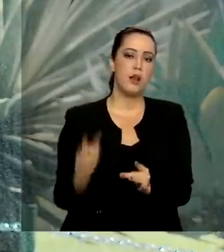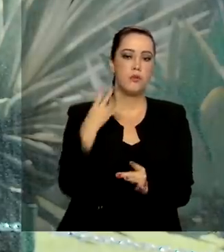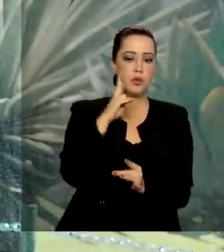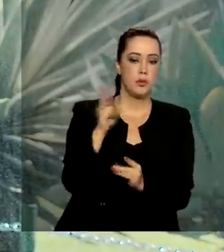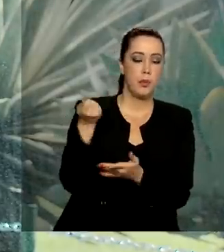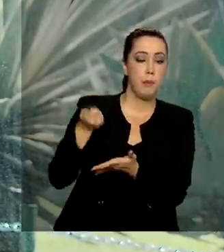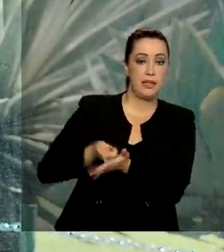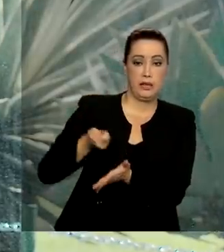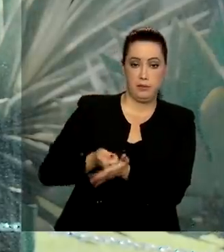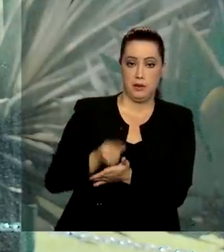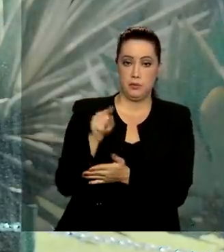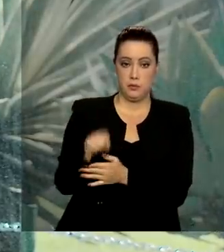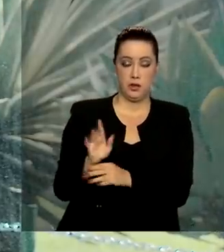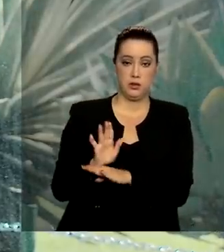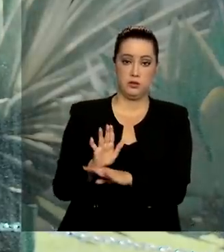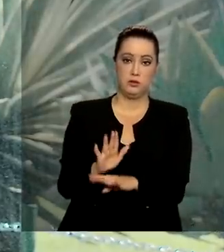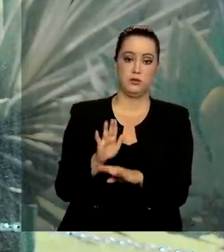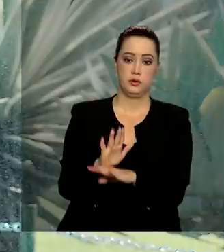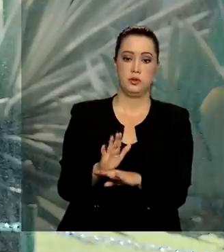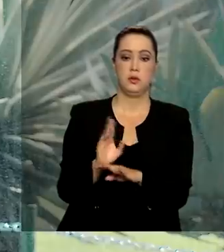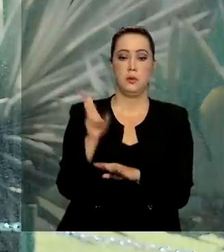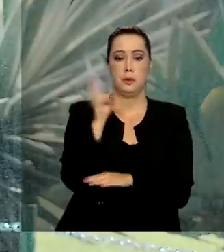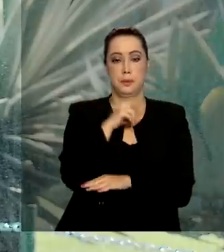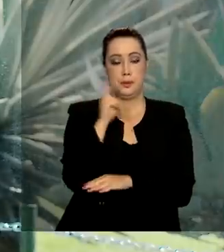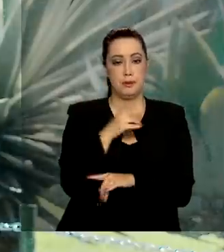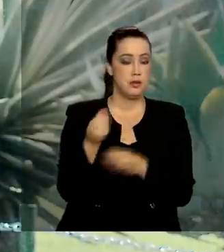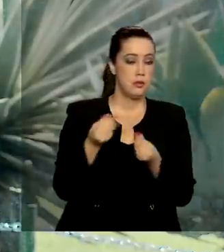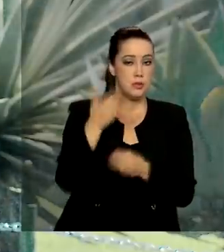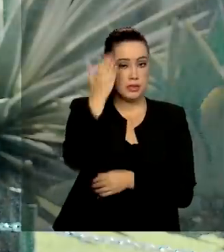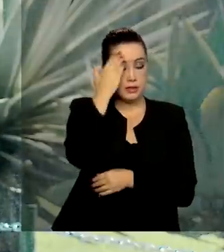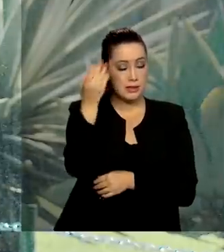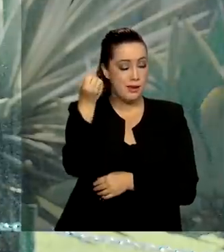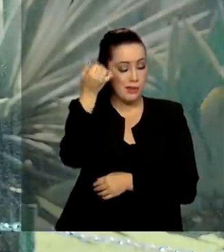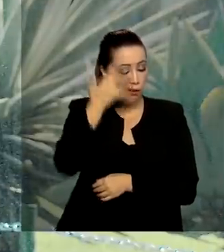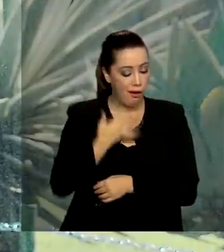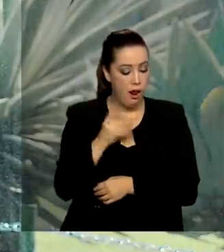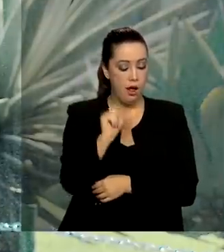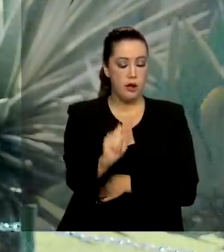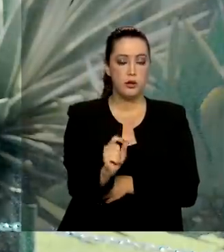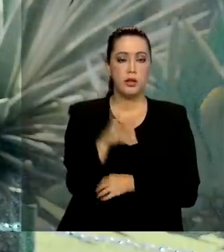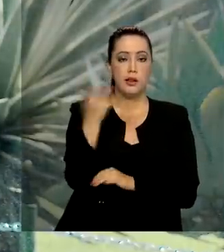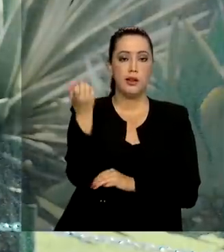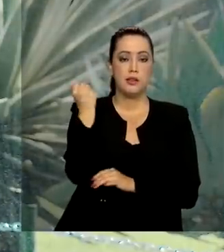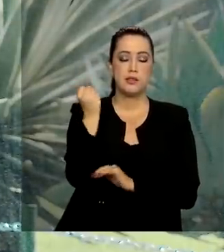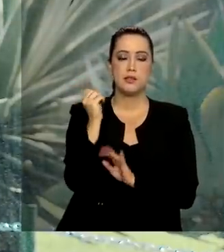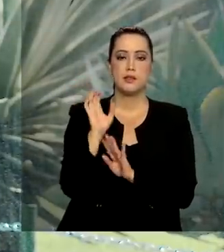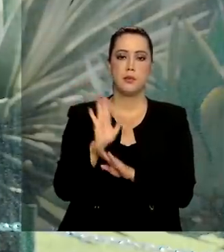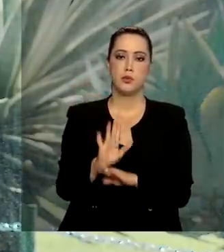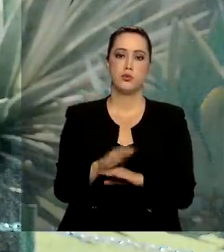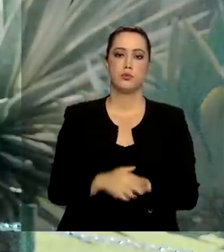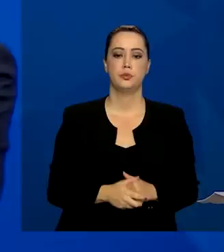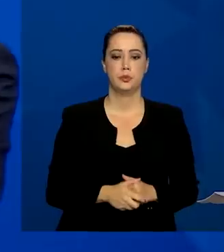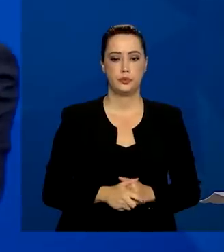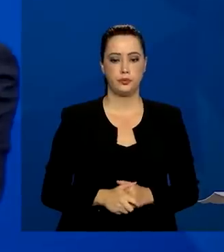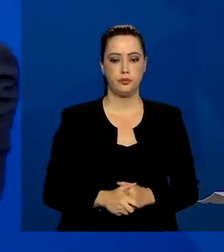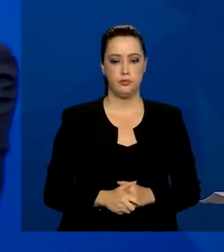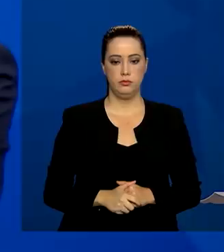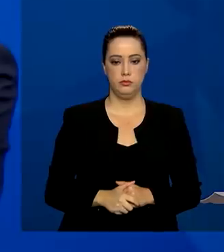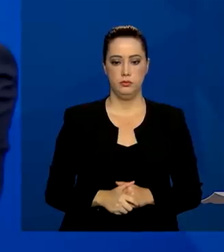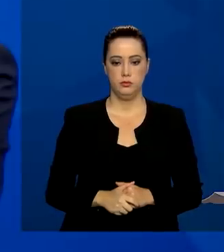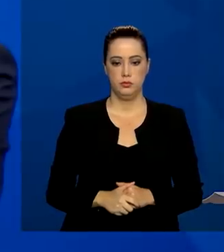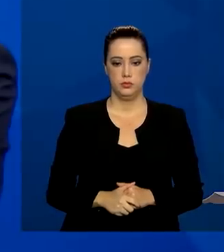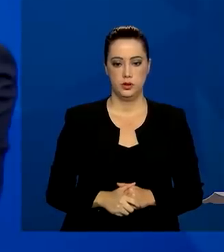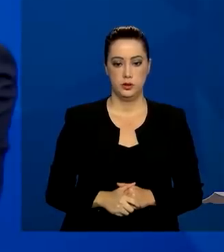sobre o pagamento desse auxílio emergencial para saber, ter clareza, quem está recebendo esse auxílio. Vamos ver. São